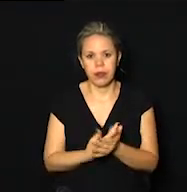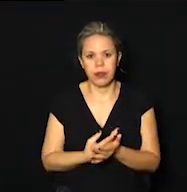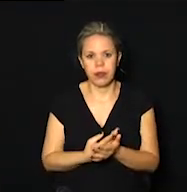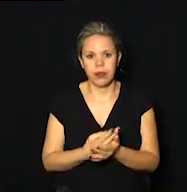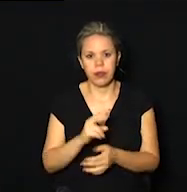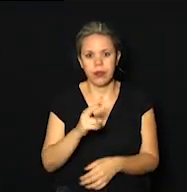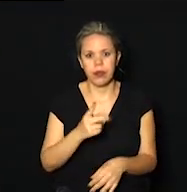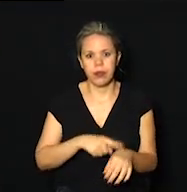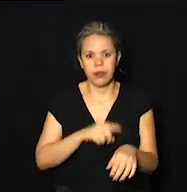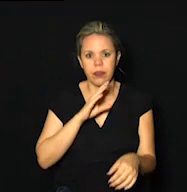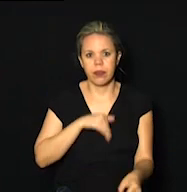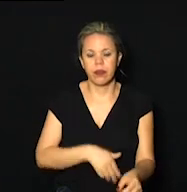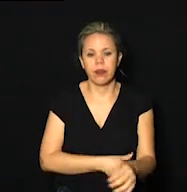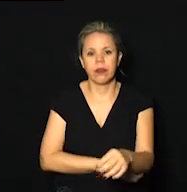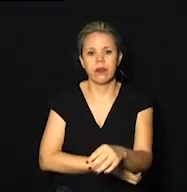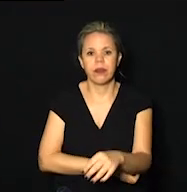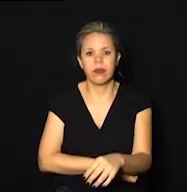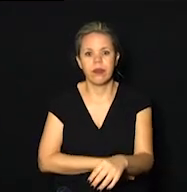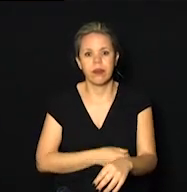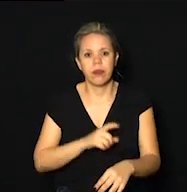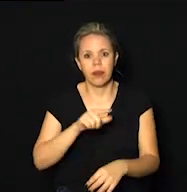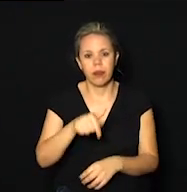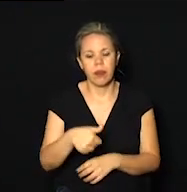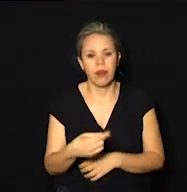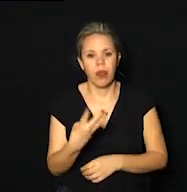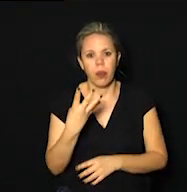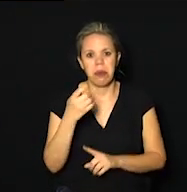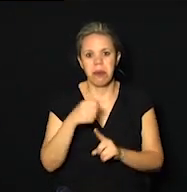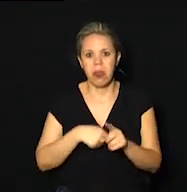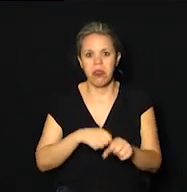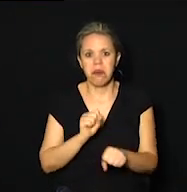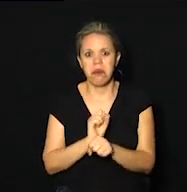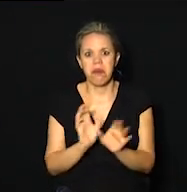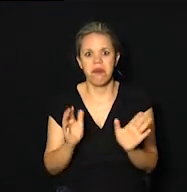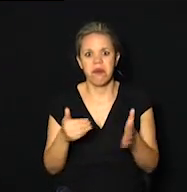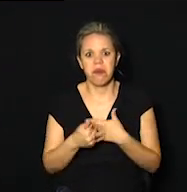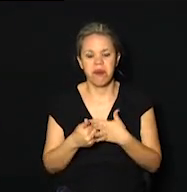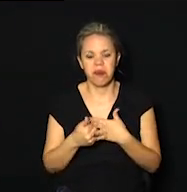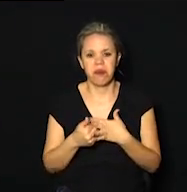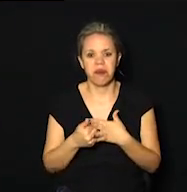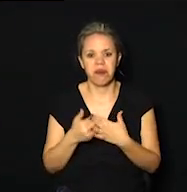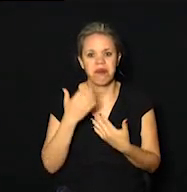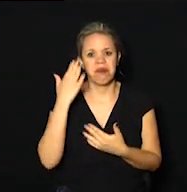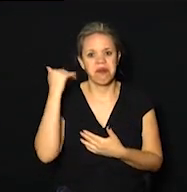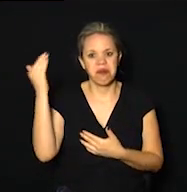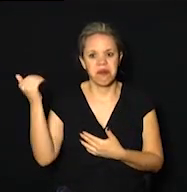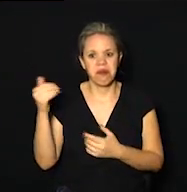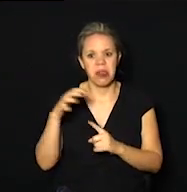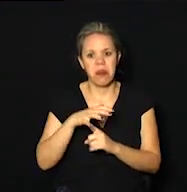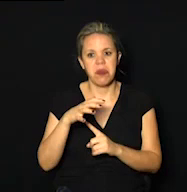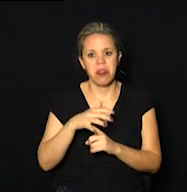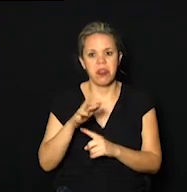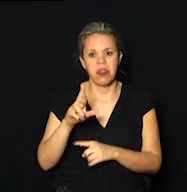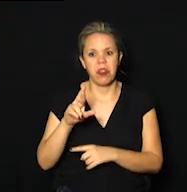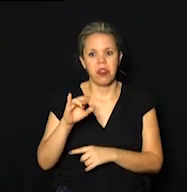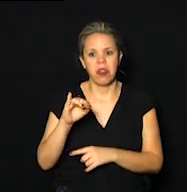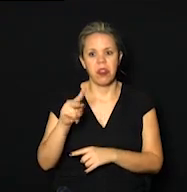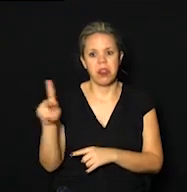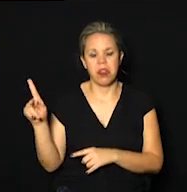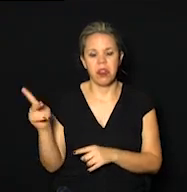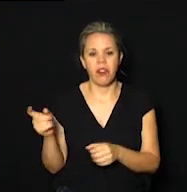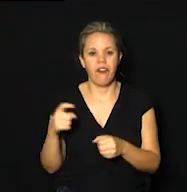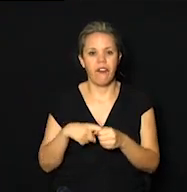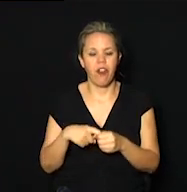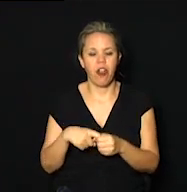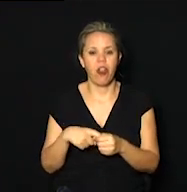as 2 da tarde. Depois de 4 meses fechada, a famosa Feira Hippie, então, volta a funcionar lá no